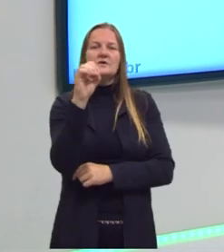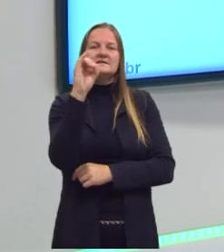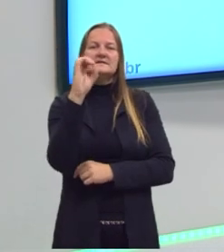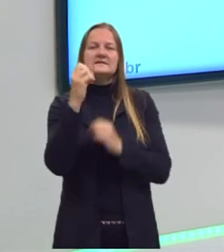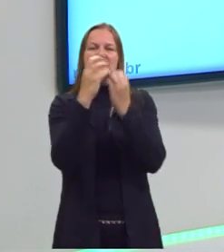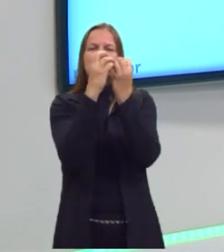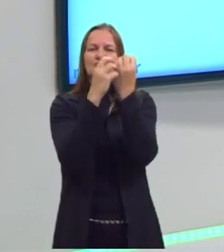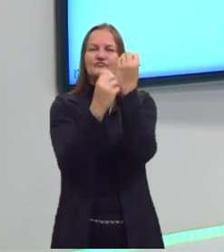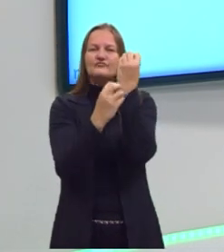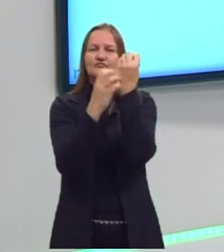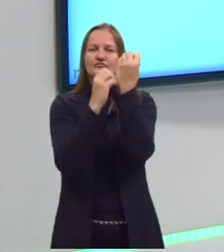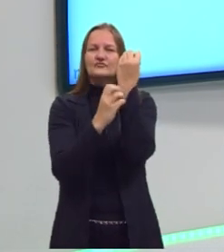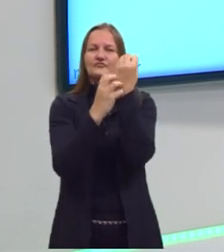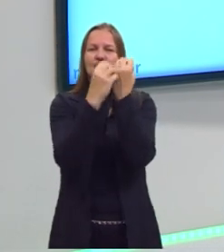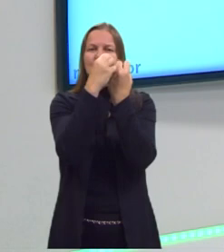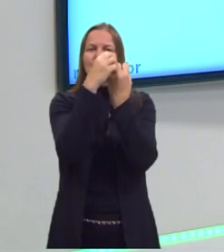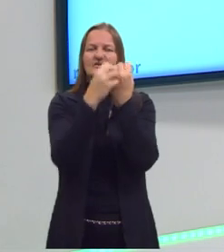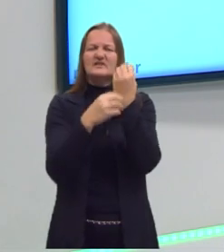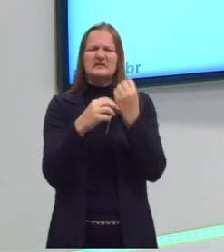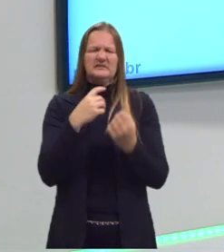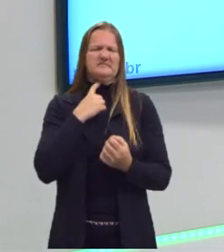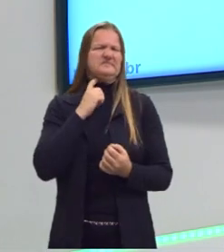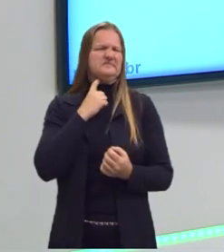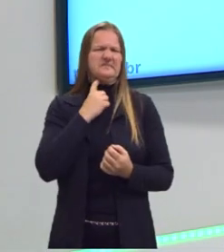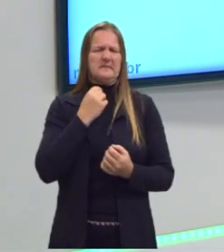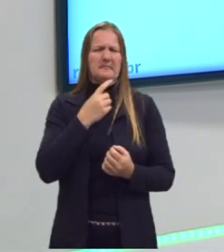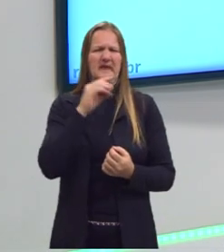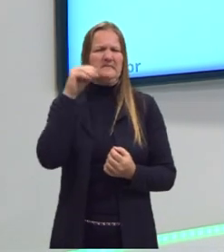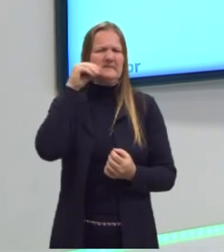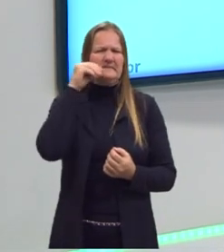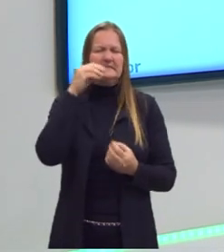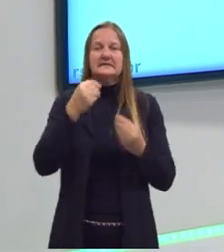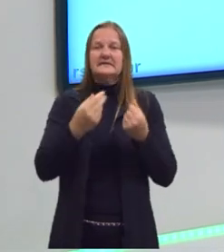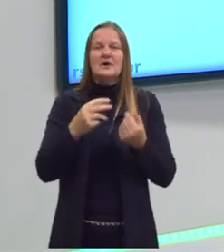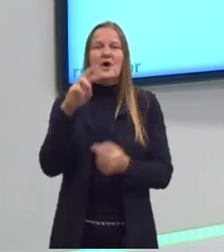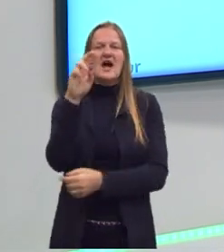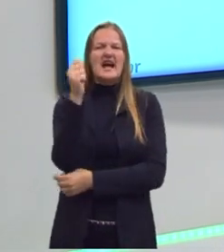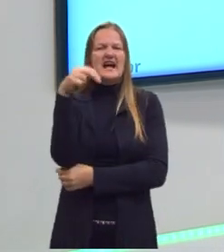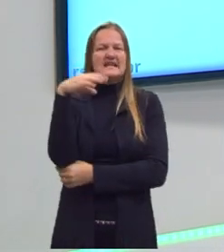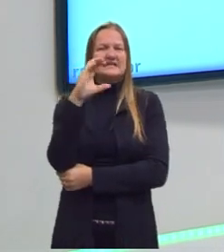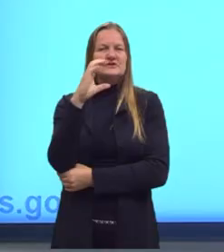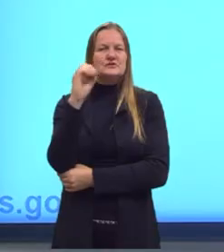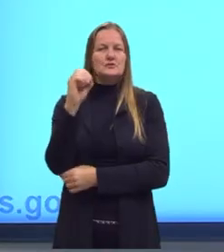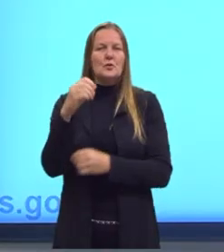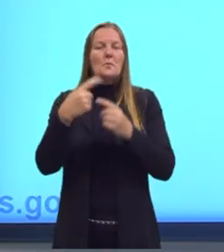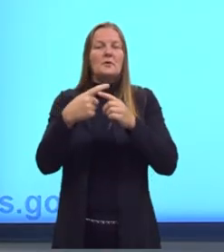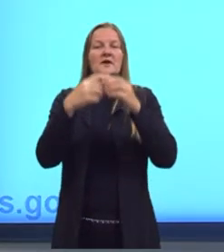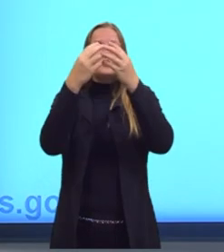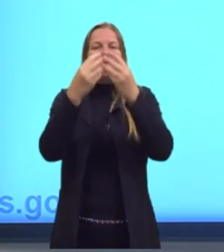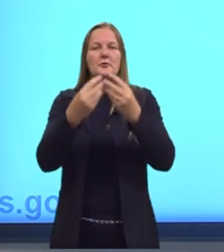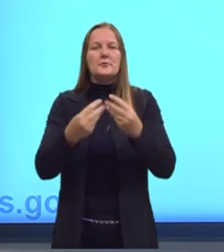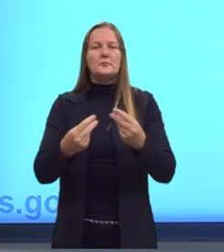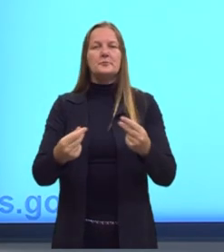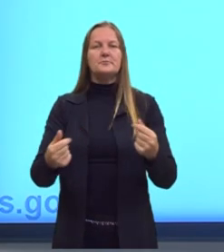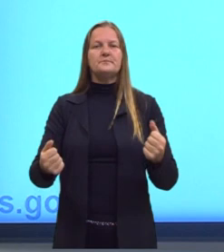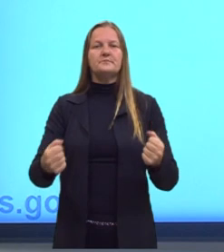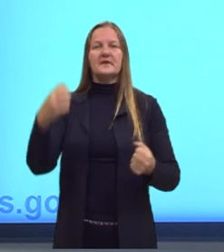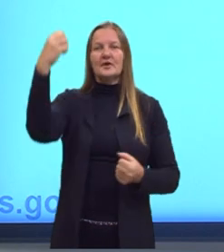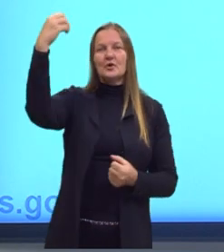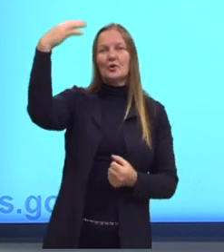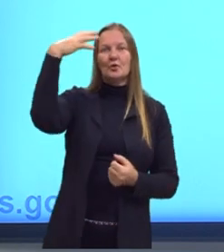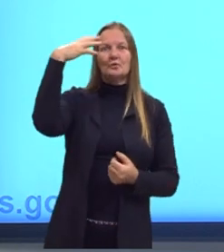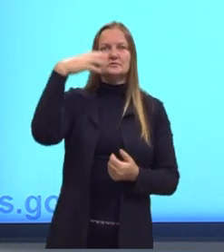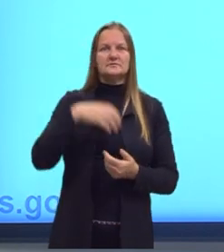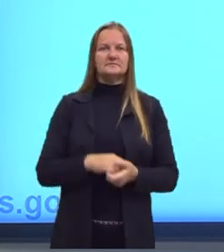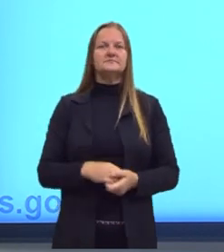Oxidar o meu azeite, vai rancificar o meu azeite. Por quê? Vai ocorrer uma decomposição pela ação da luz. Isso